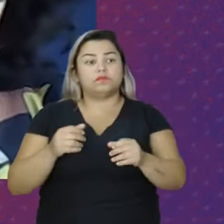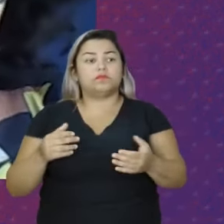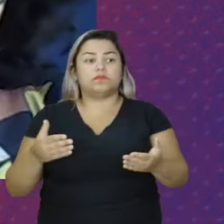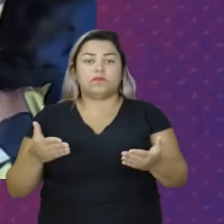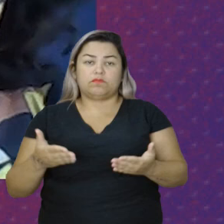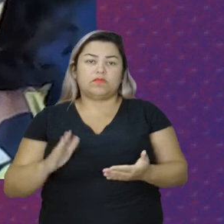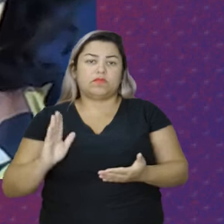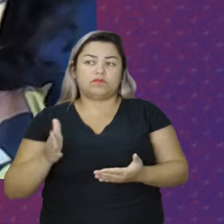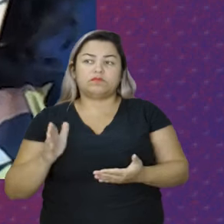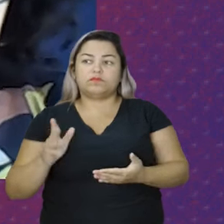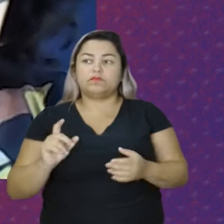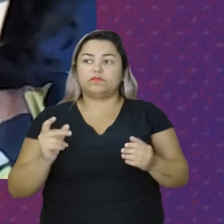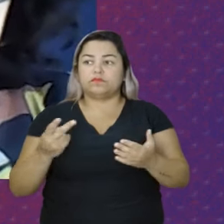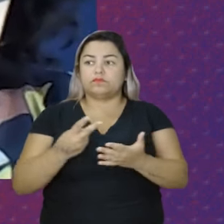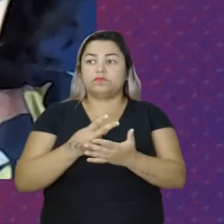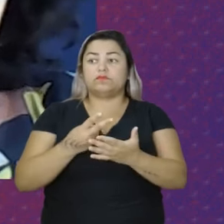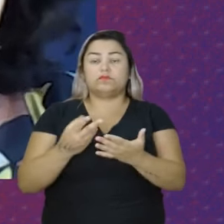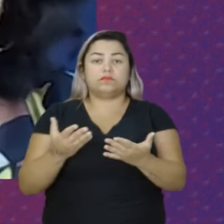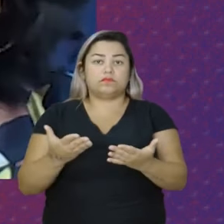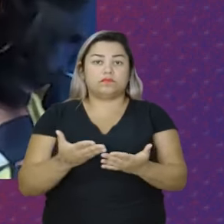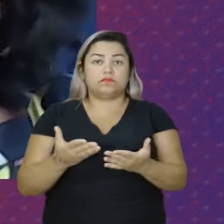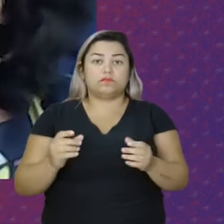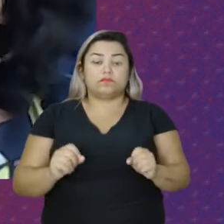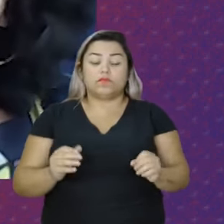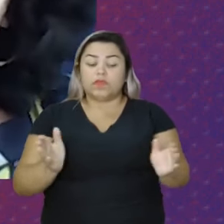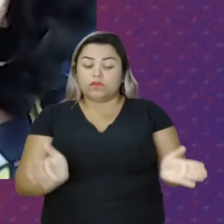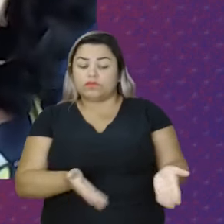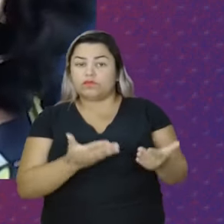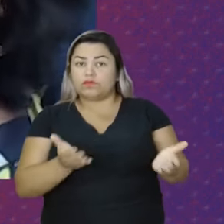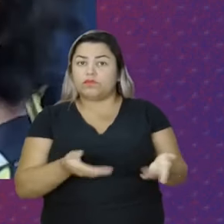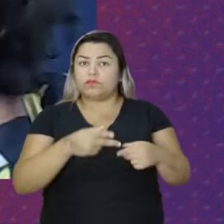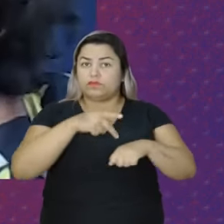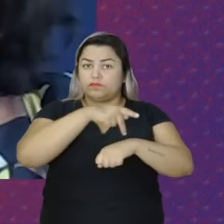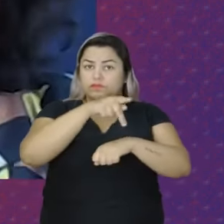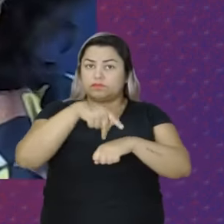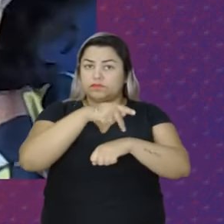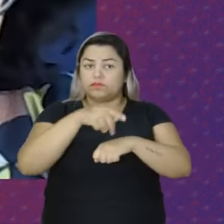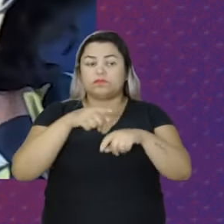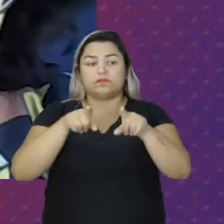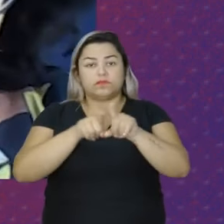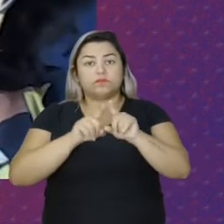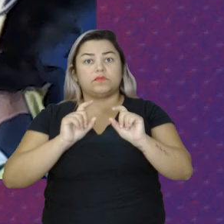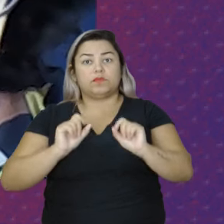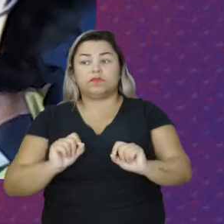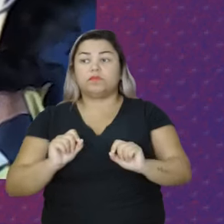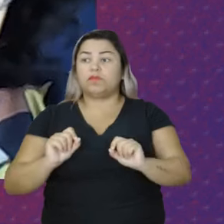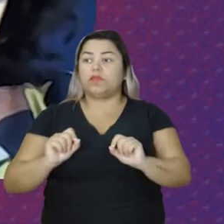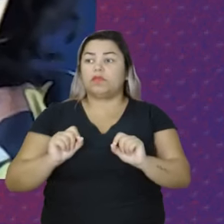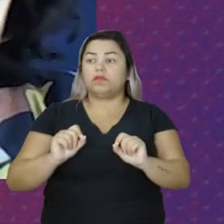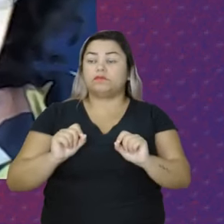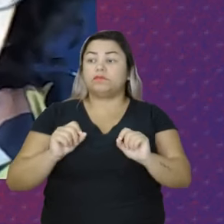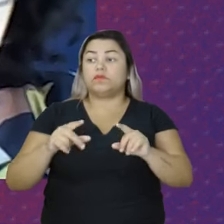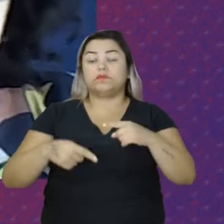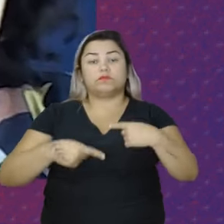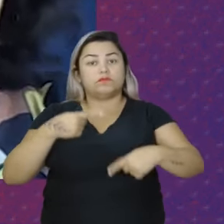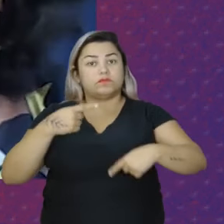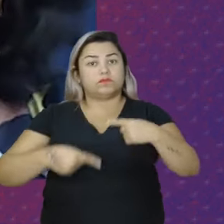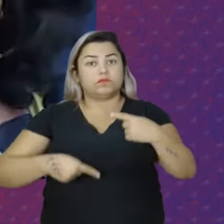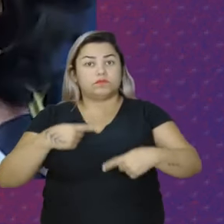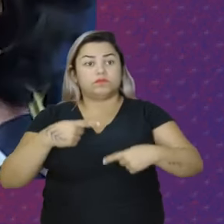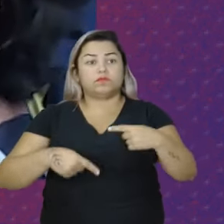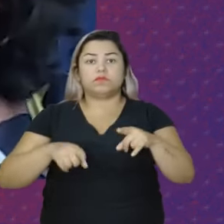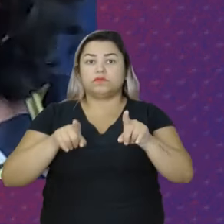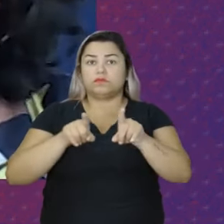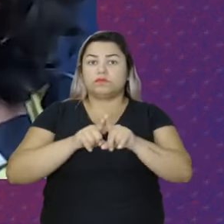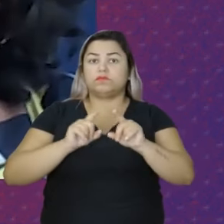É Ele Estimula Os países A adotarem Essas Políticas Né